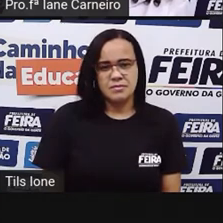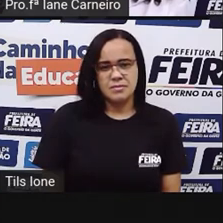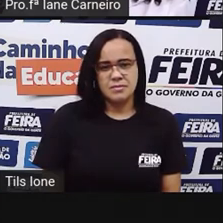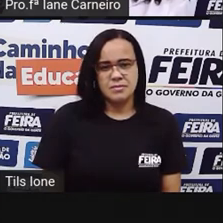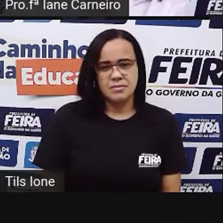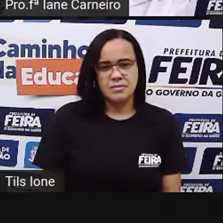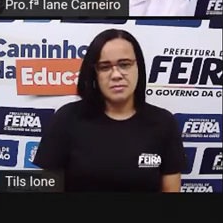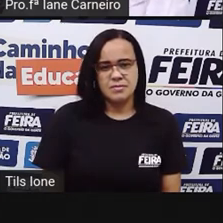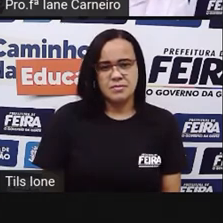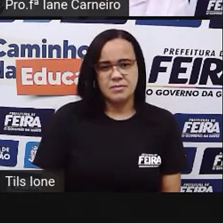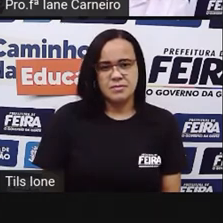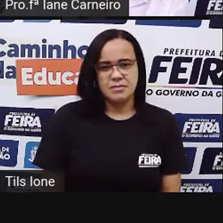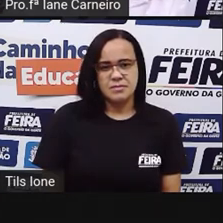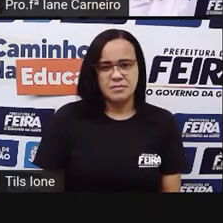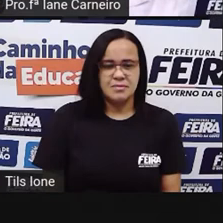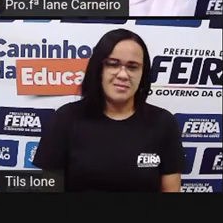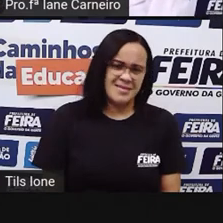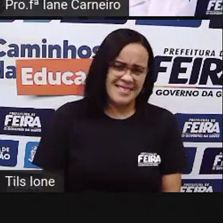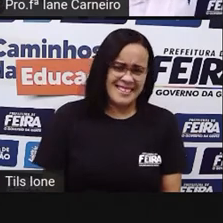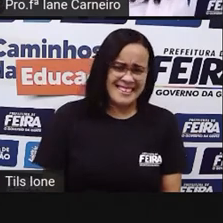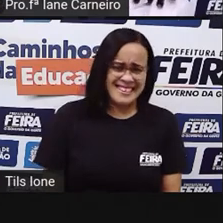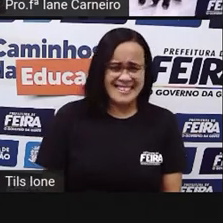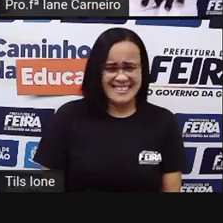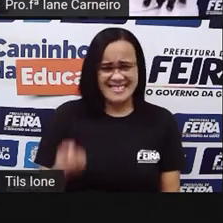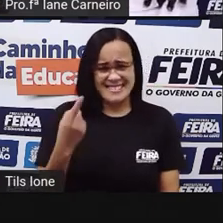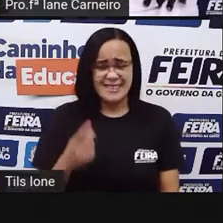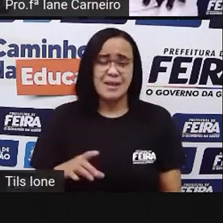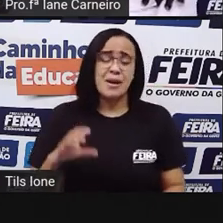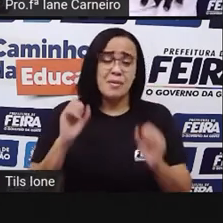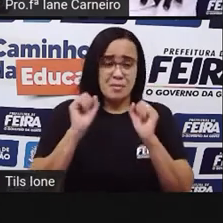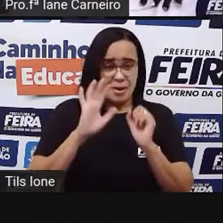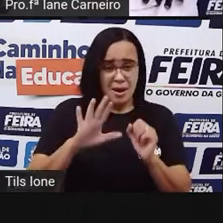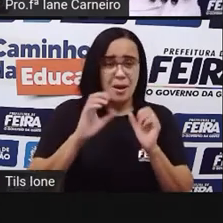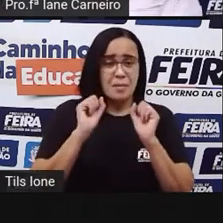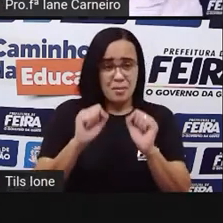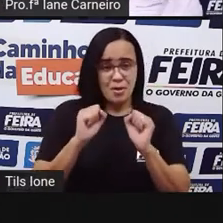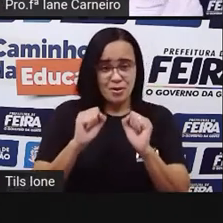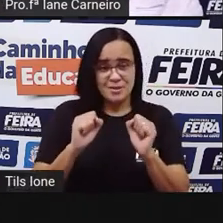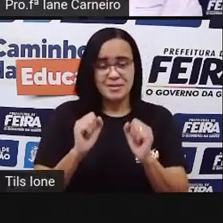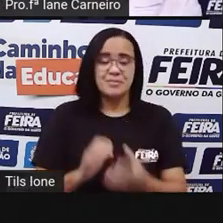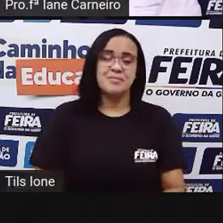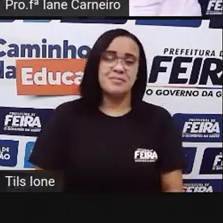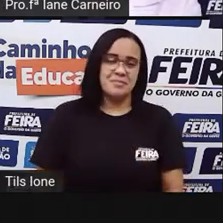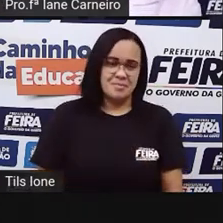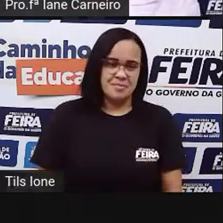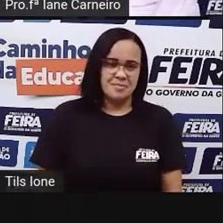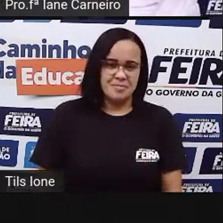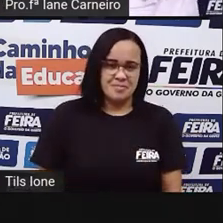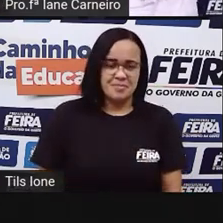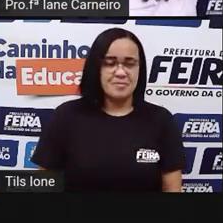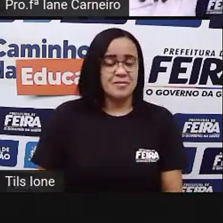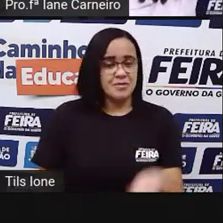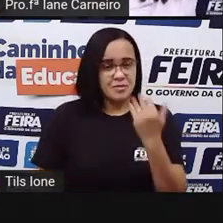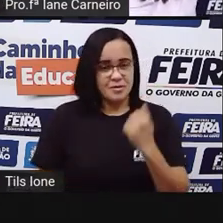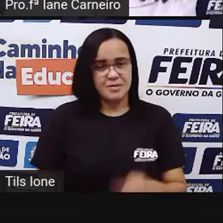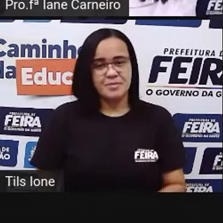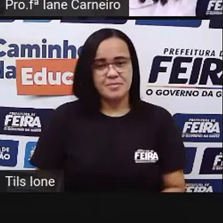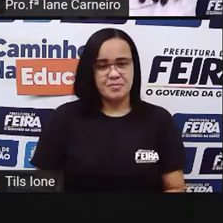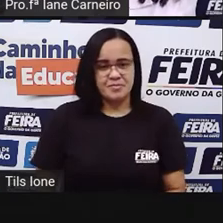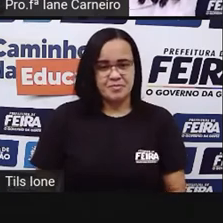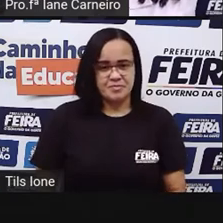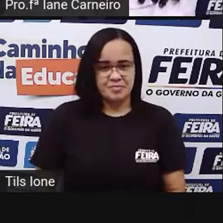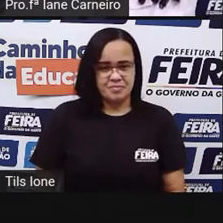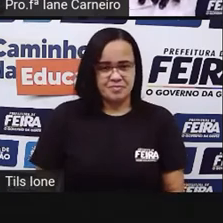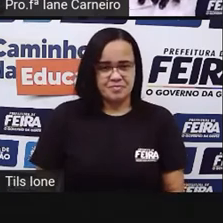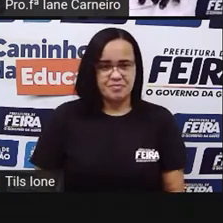Vixe, o cachorrinho ficou meio estranho. Você pode fazer só o rostinho dos bichinhos, tá certo? Então, vamos lá. Vamos, vou colocar o